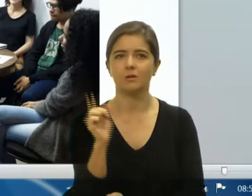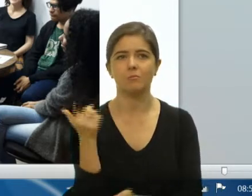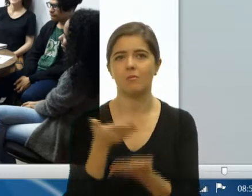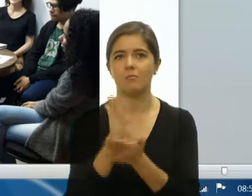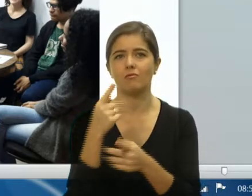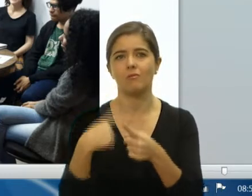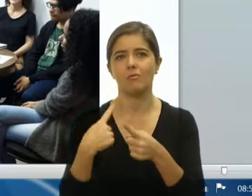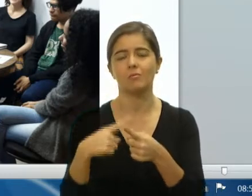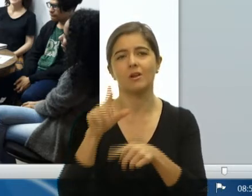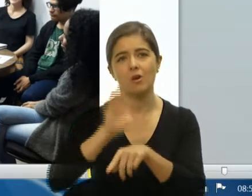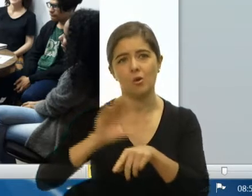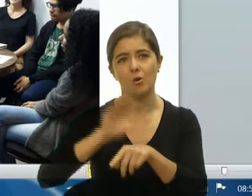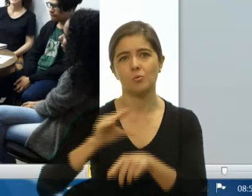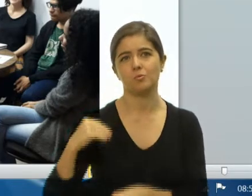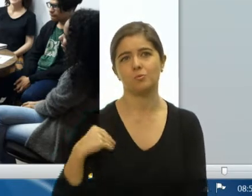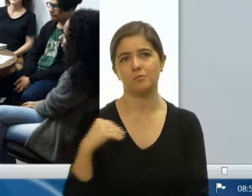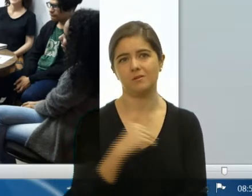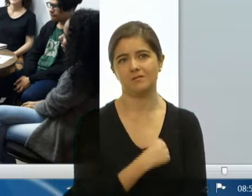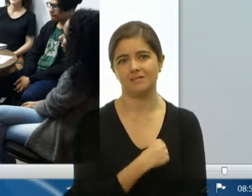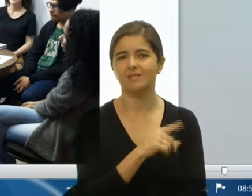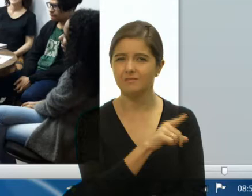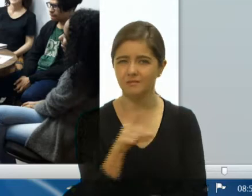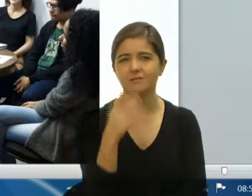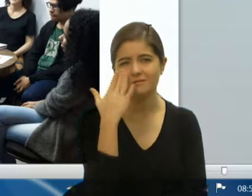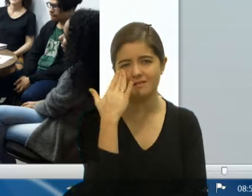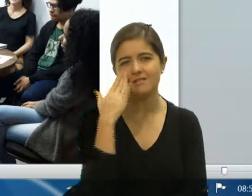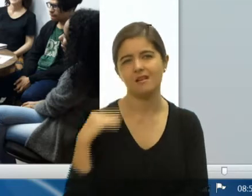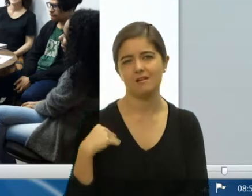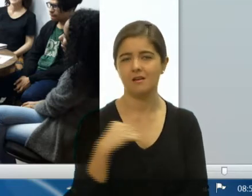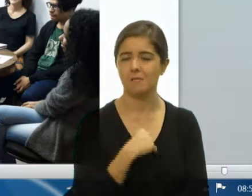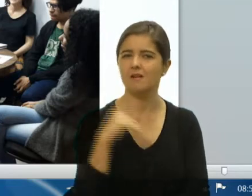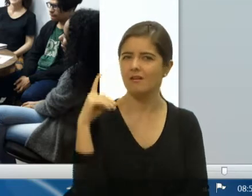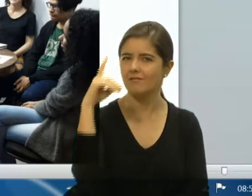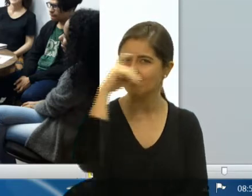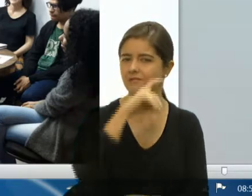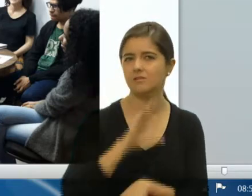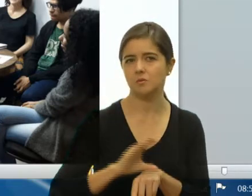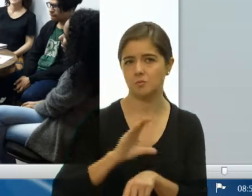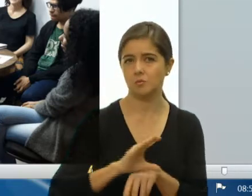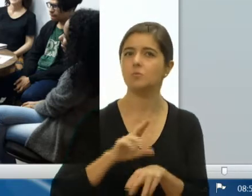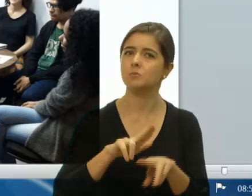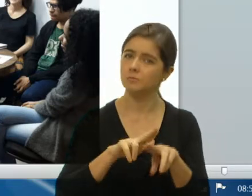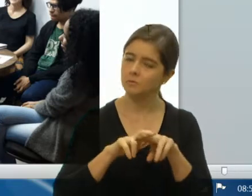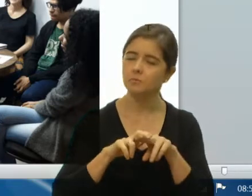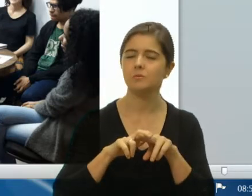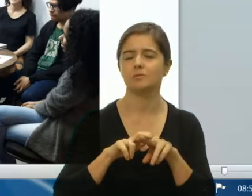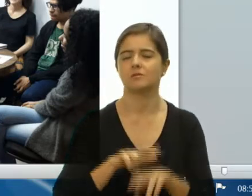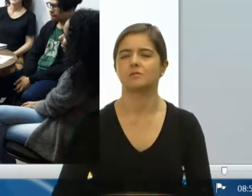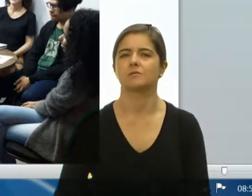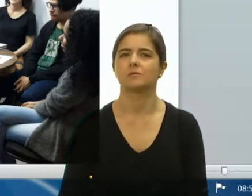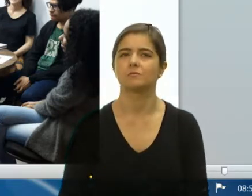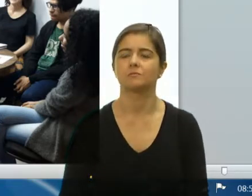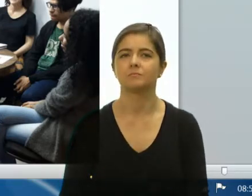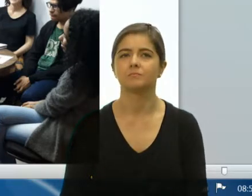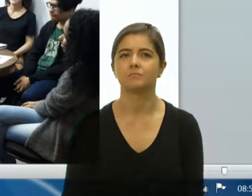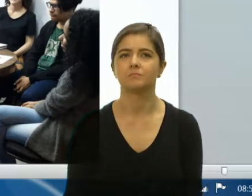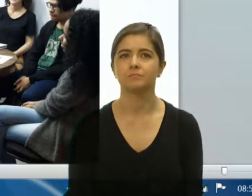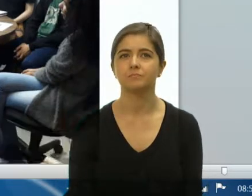Todos sabem que medicina é um curso muito difícil. Então, nós tivemos esse primeiro trabalho.